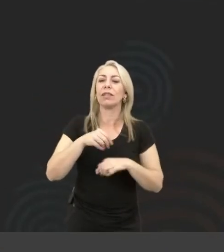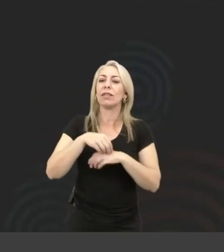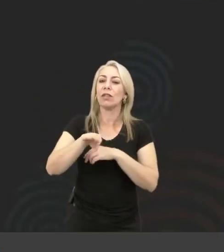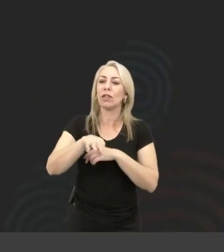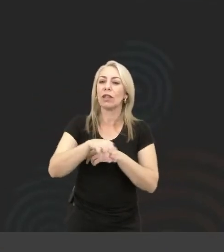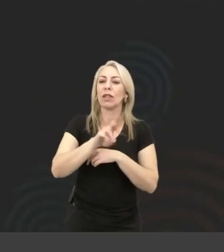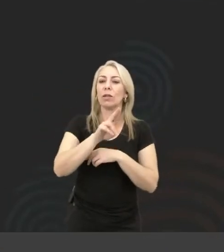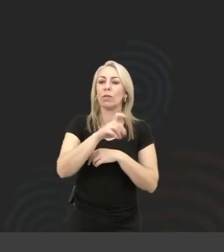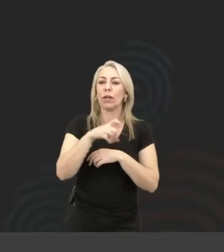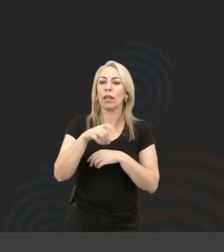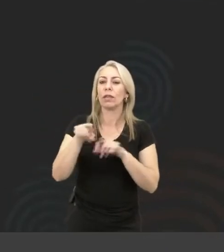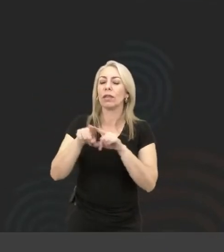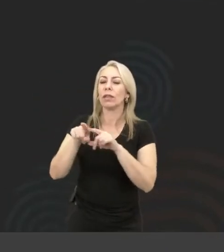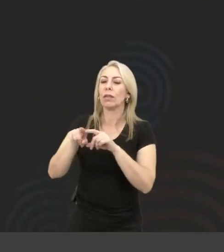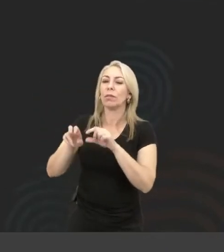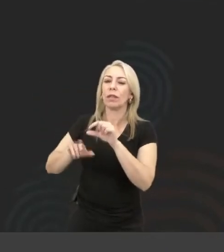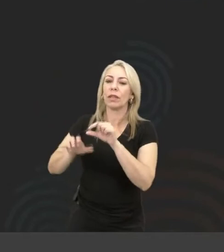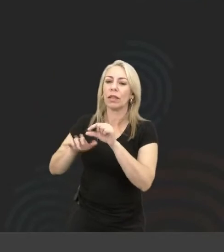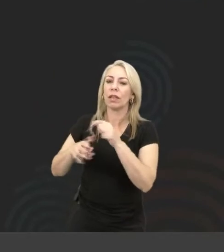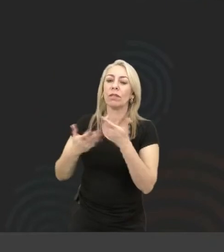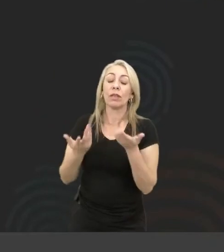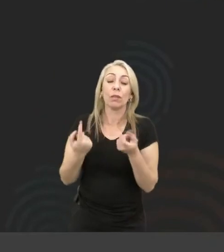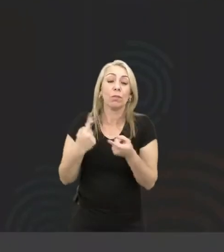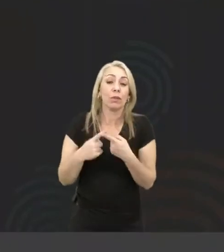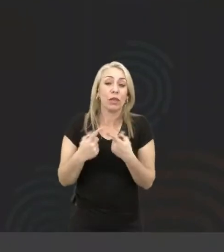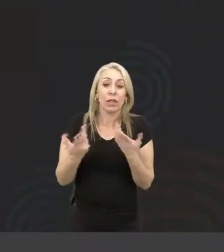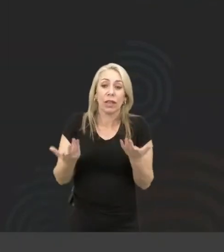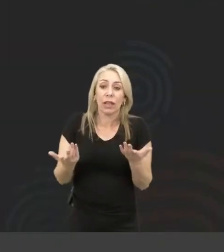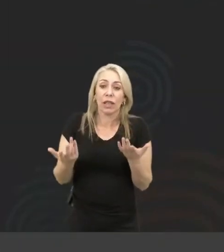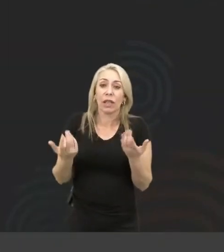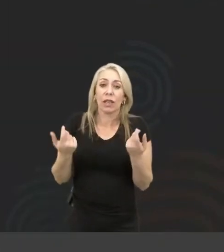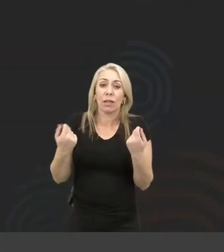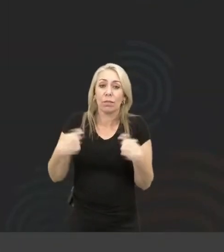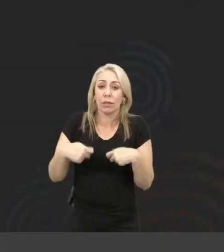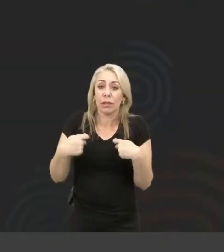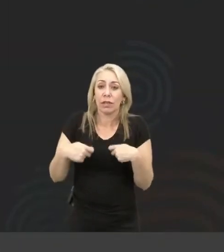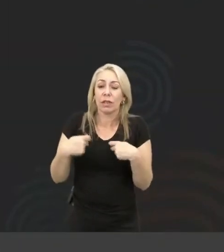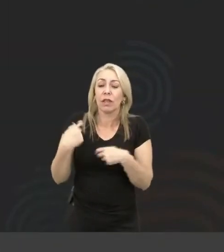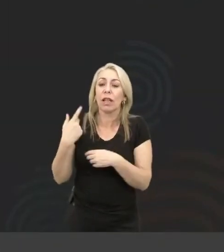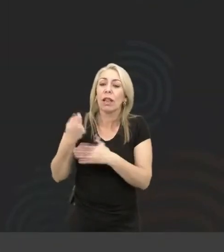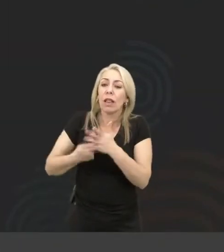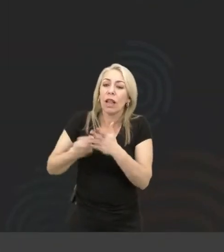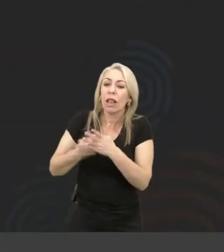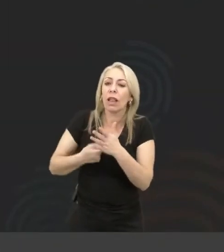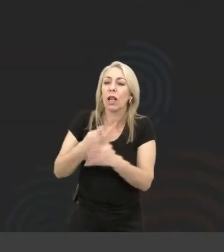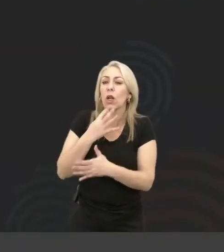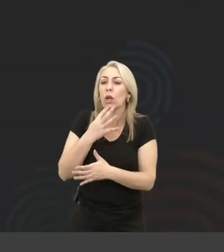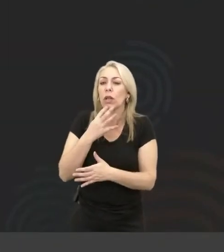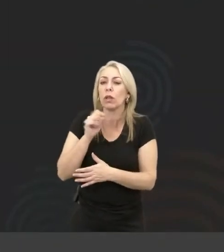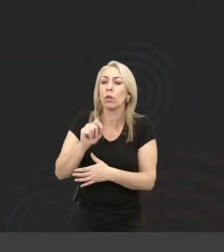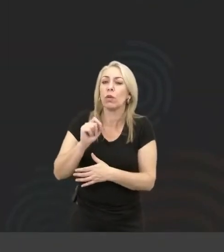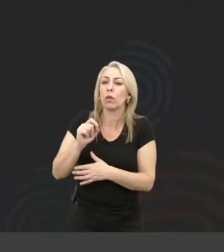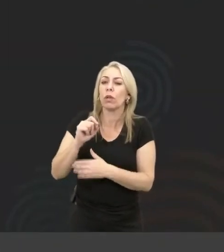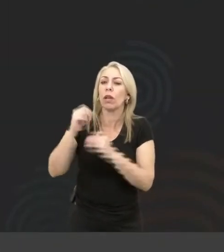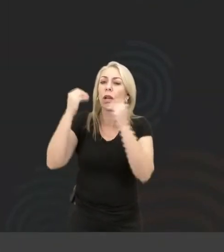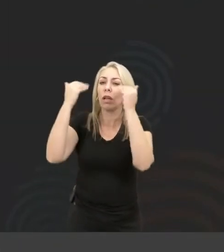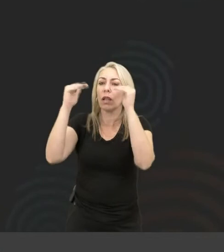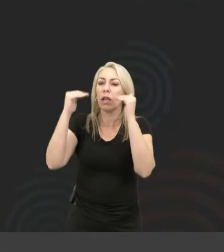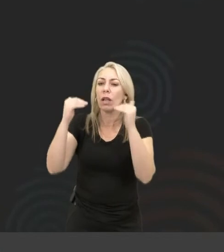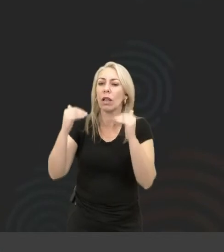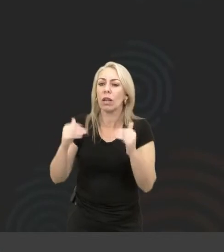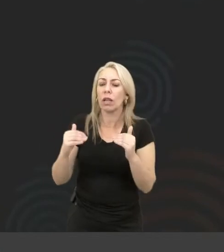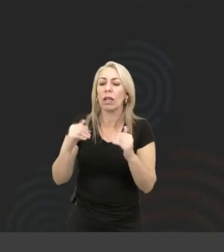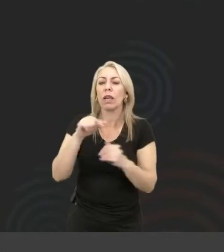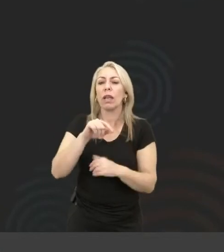programação, né? Poxa, procura conhecer o que é a hierarquia de cabeçalhos.